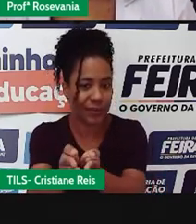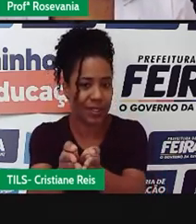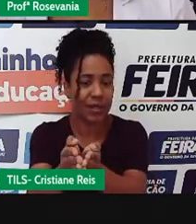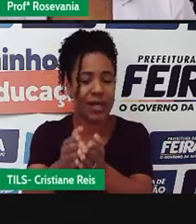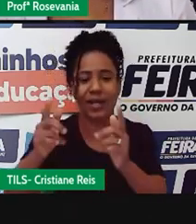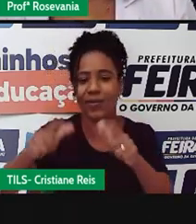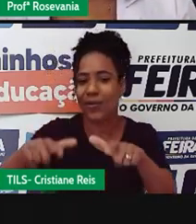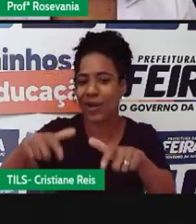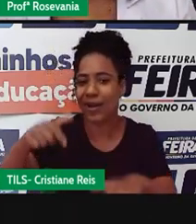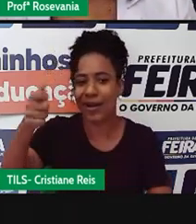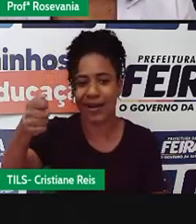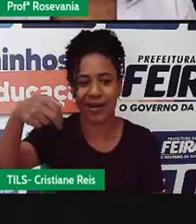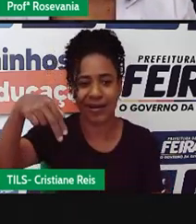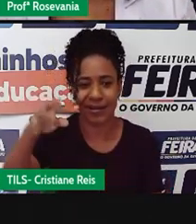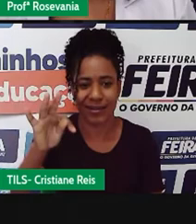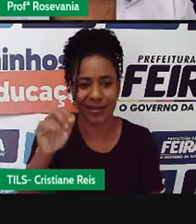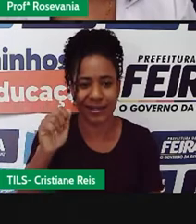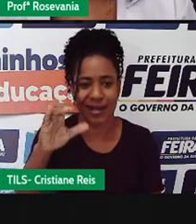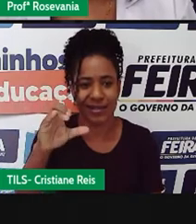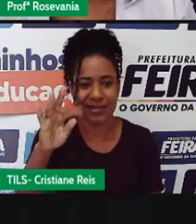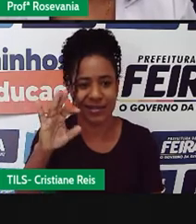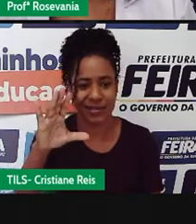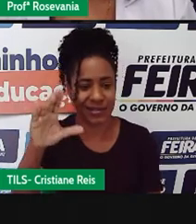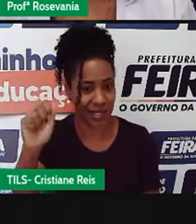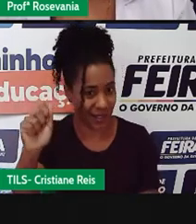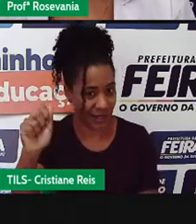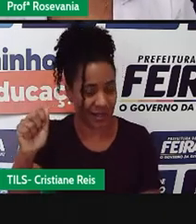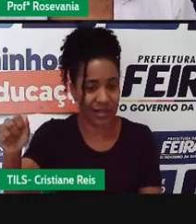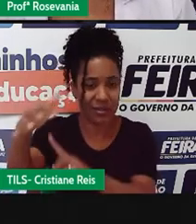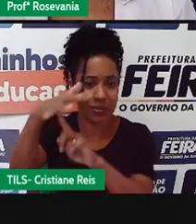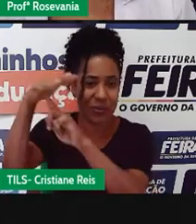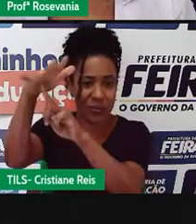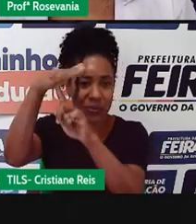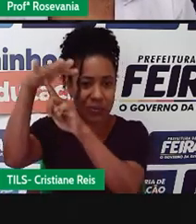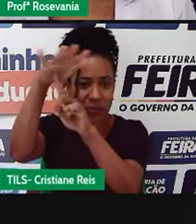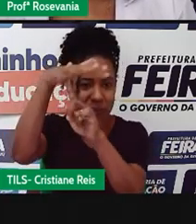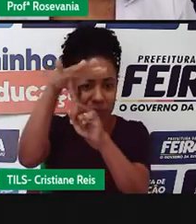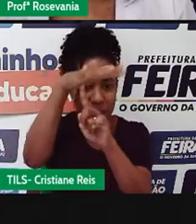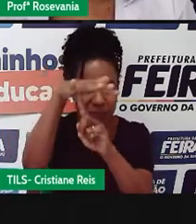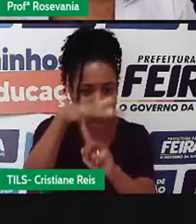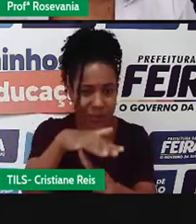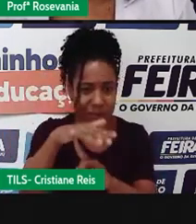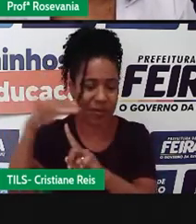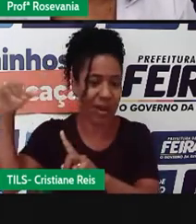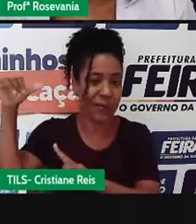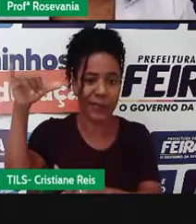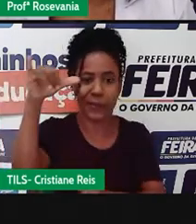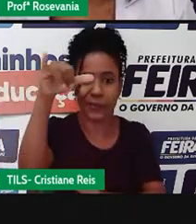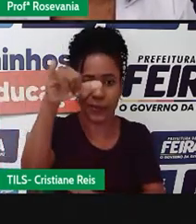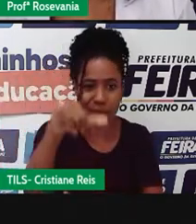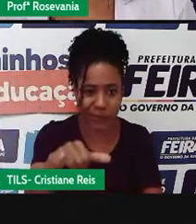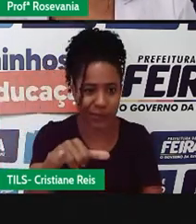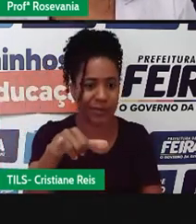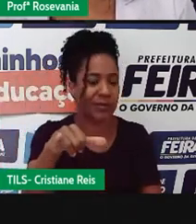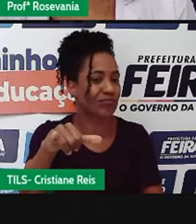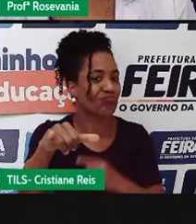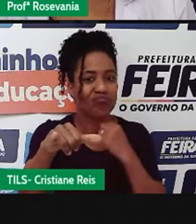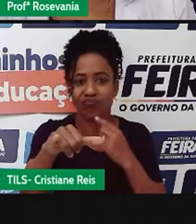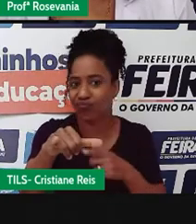navio, porque a depender da estação do ano, você indo de helicóptero, você indo de avião, pode comprometer ali,